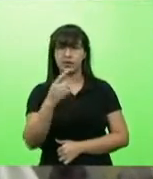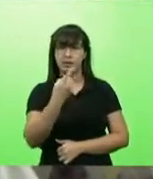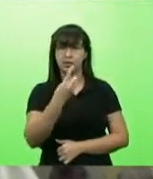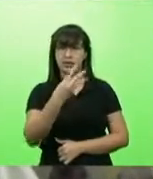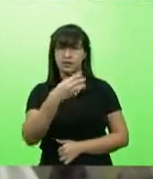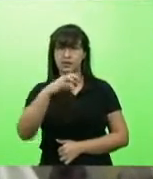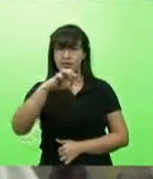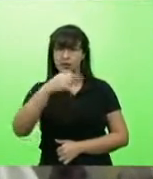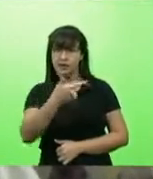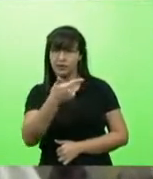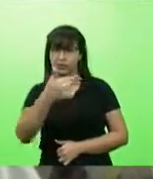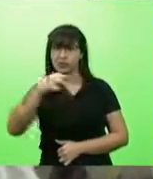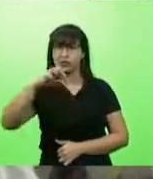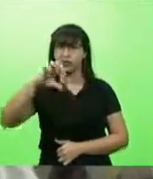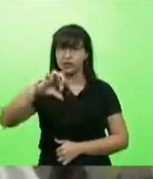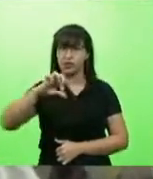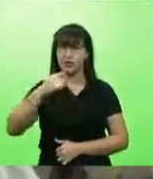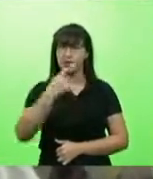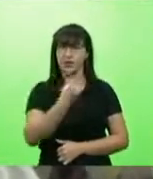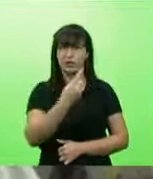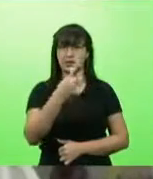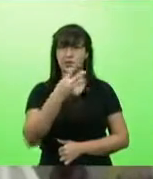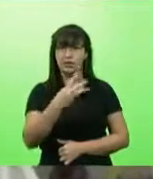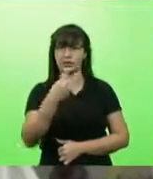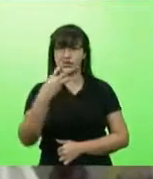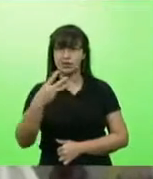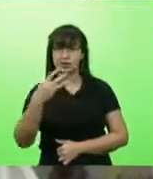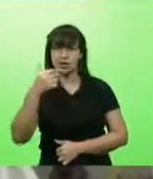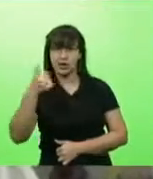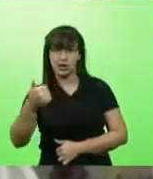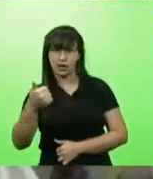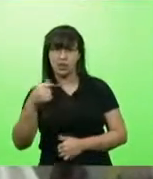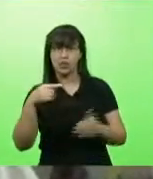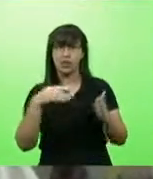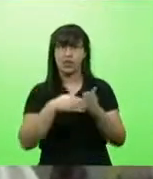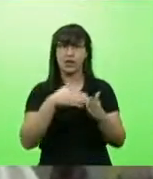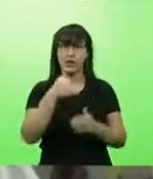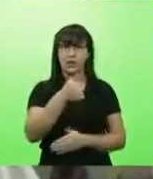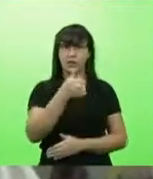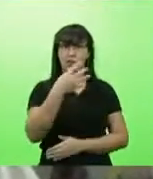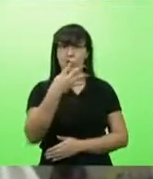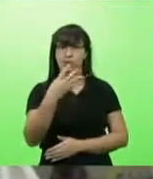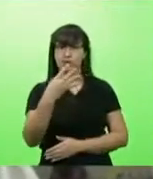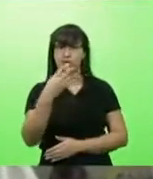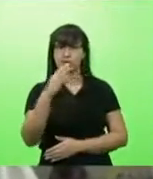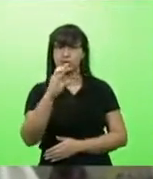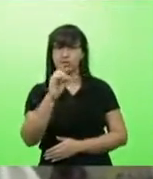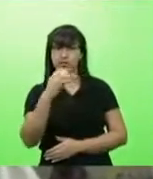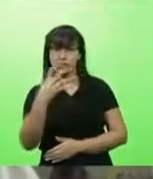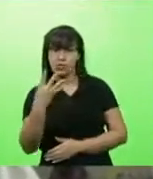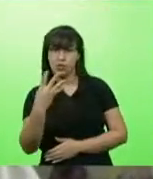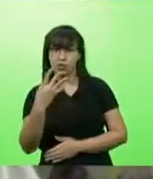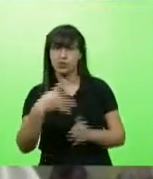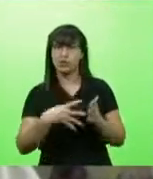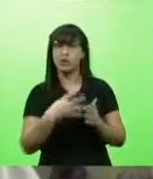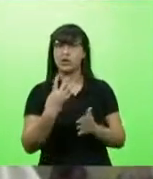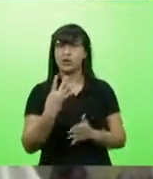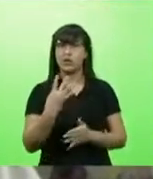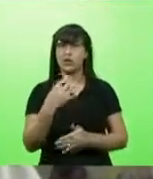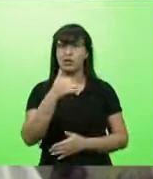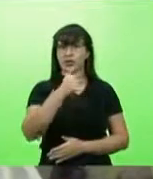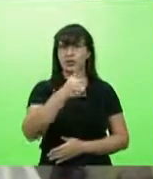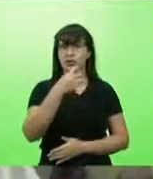a terceira faixa de 1.331 para 1.404 e a quarta faixa de 1